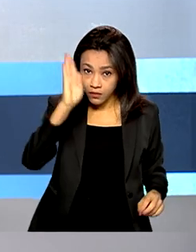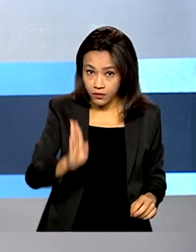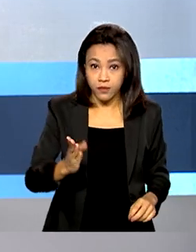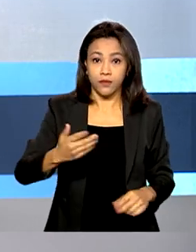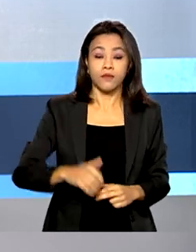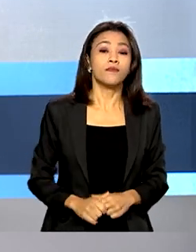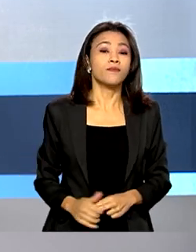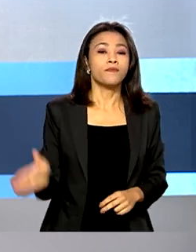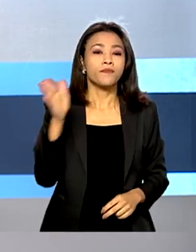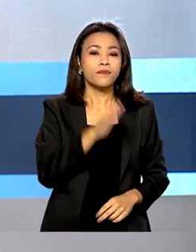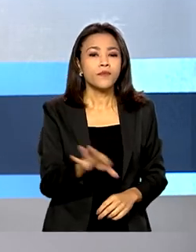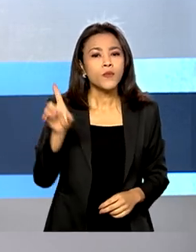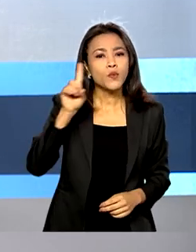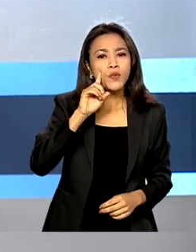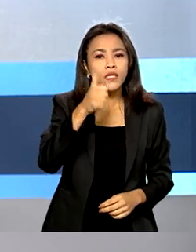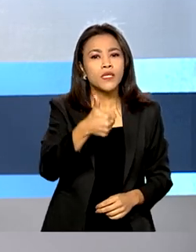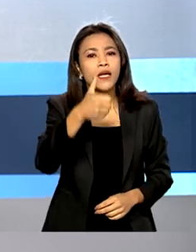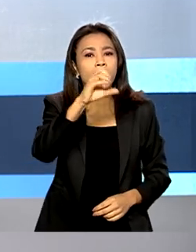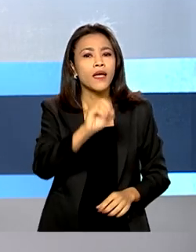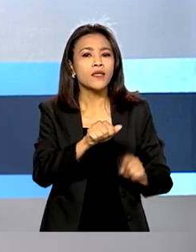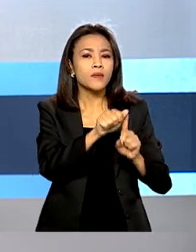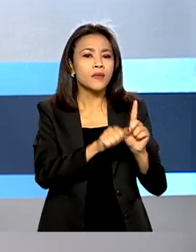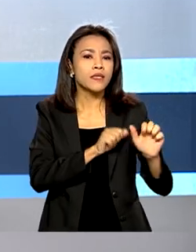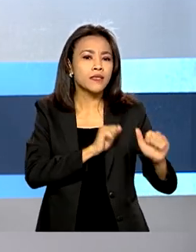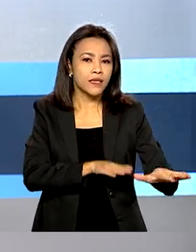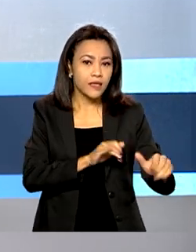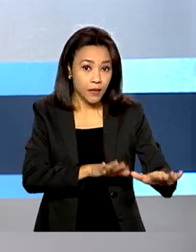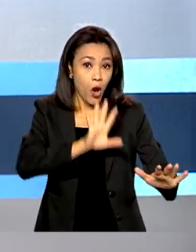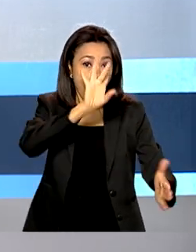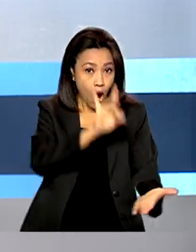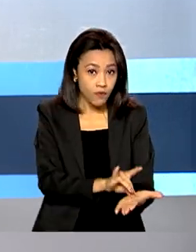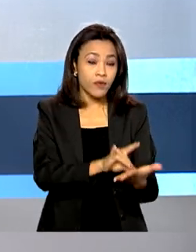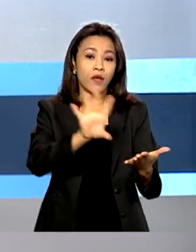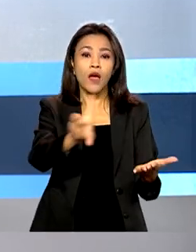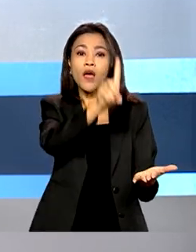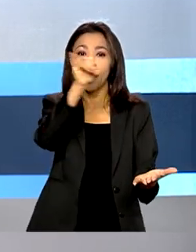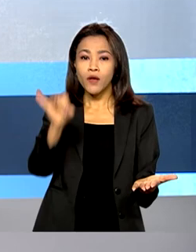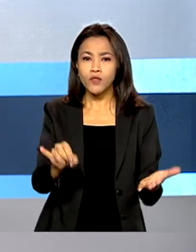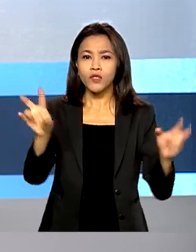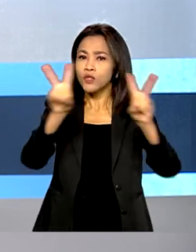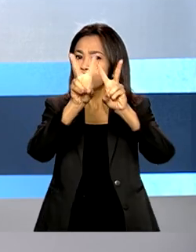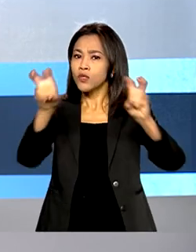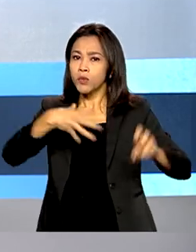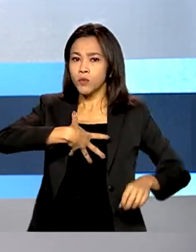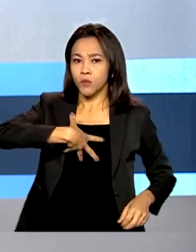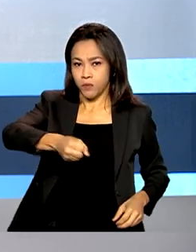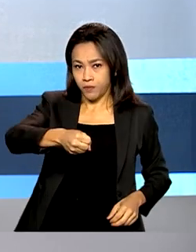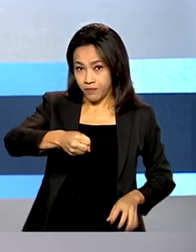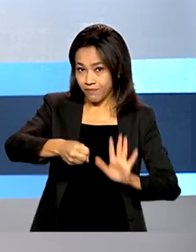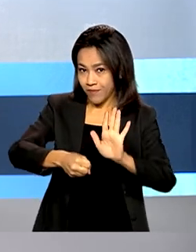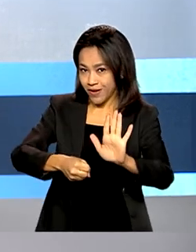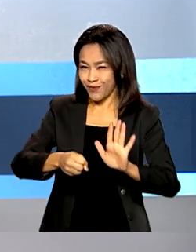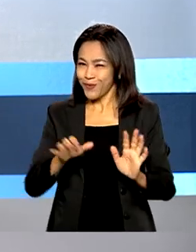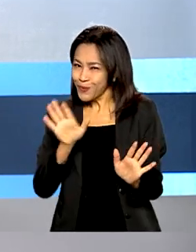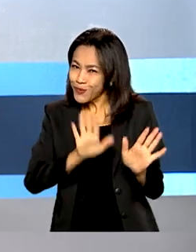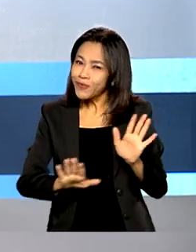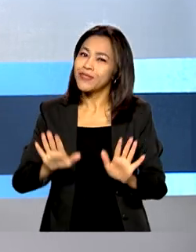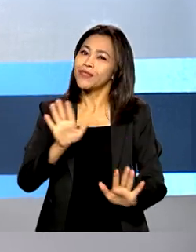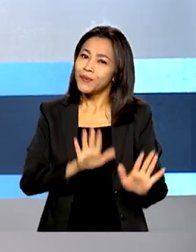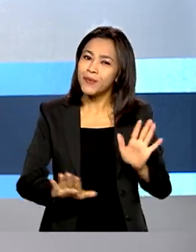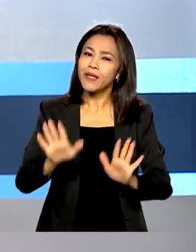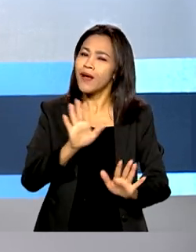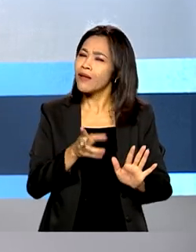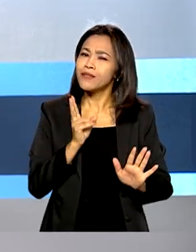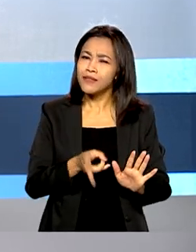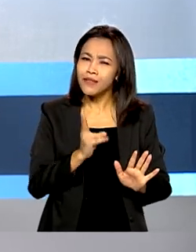O dia 10 de setembro é oficialmente o dia mundial de prevenção ao suicídio, mas o cuidado deve ser incentivado